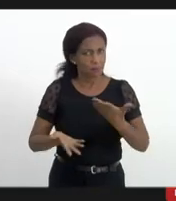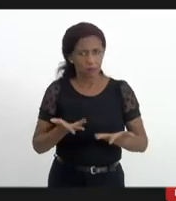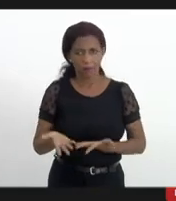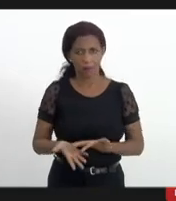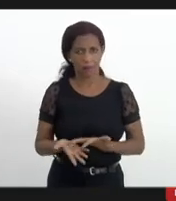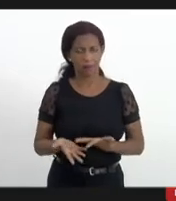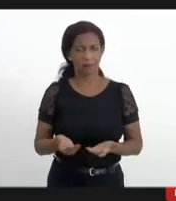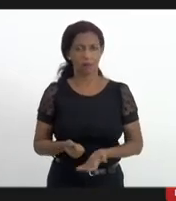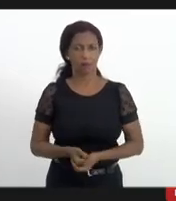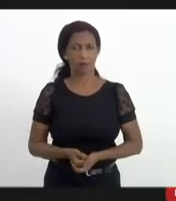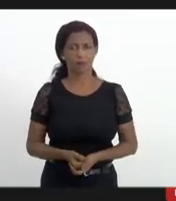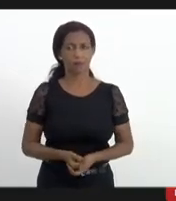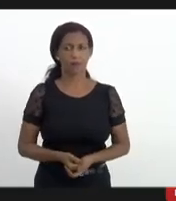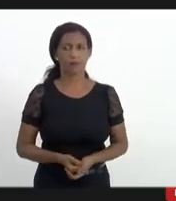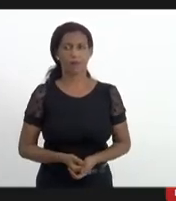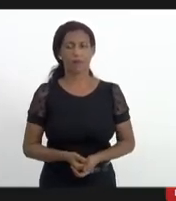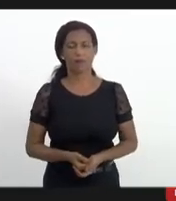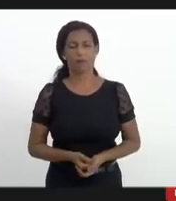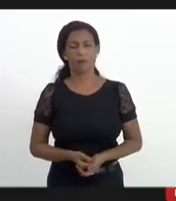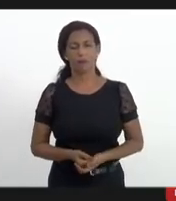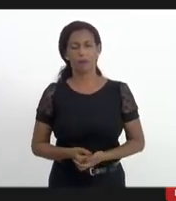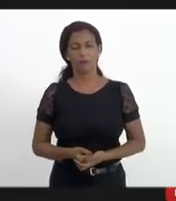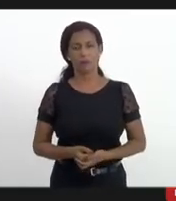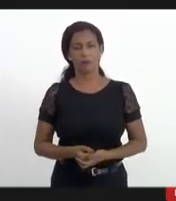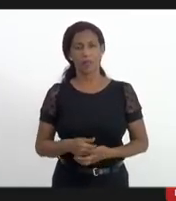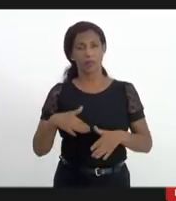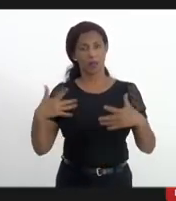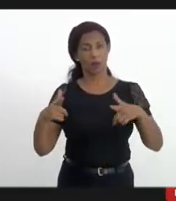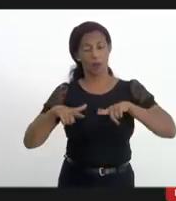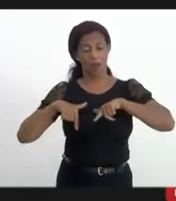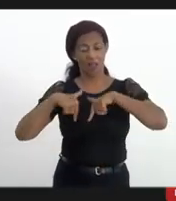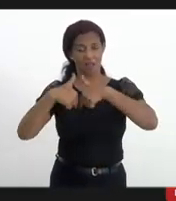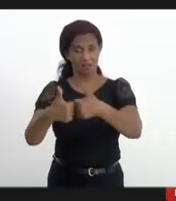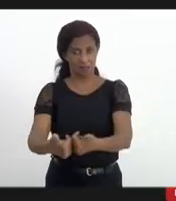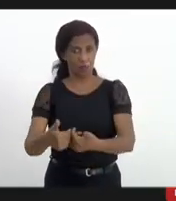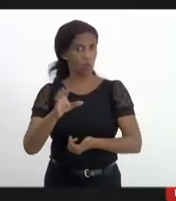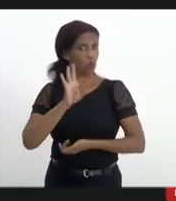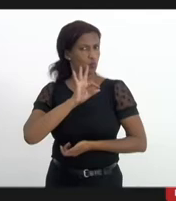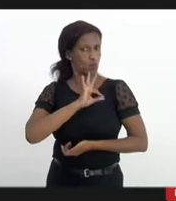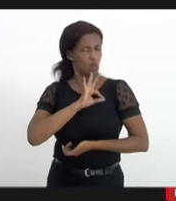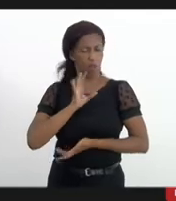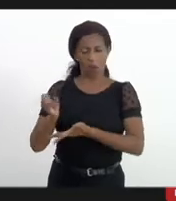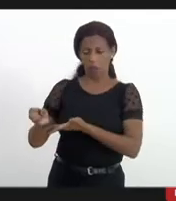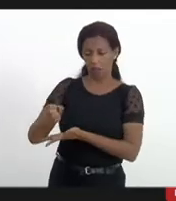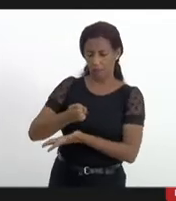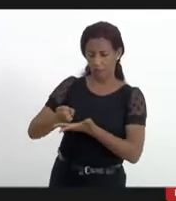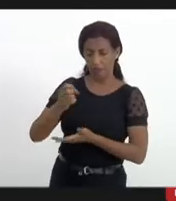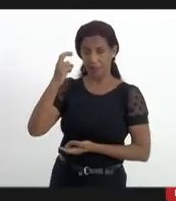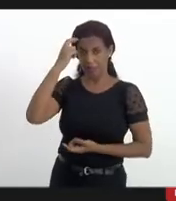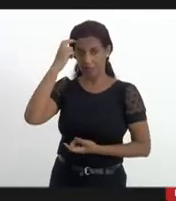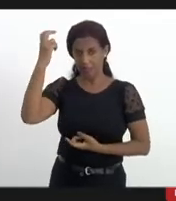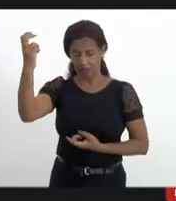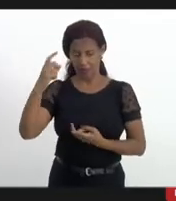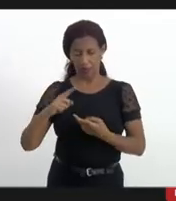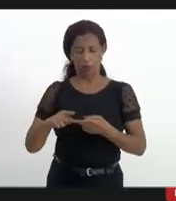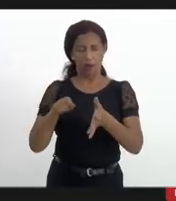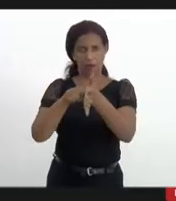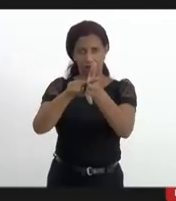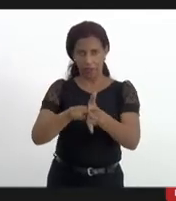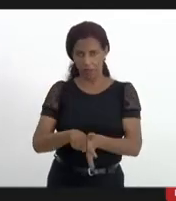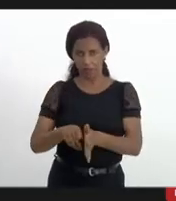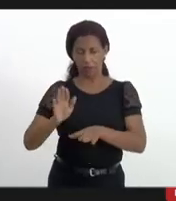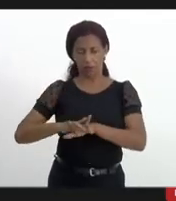Então, assim, a operação em si, ela foi baseada na inteligência, investigação e ação,